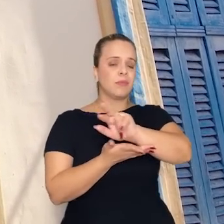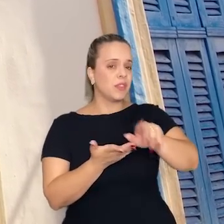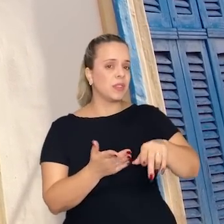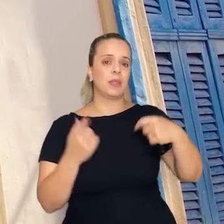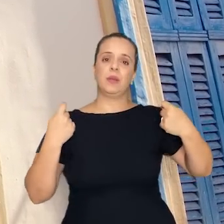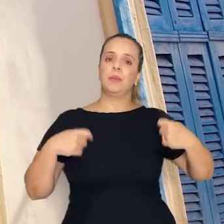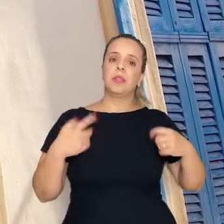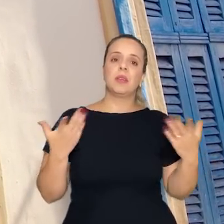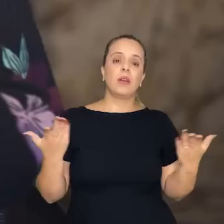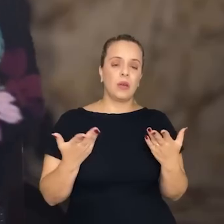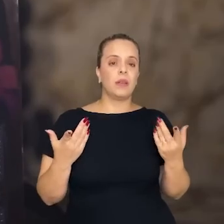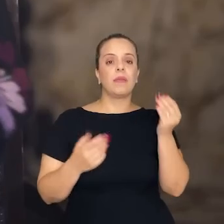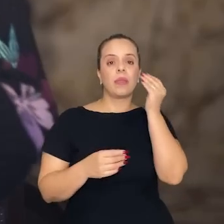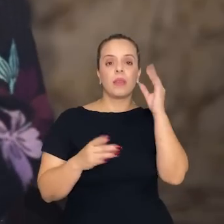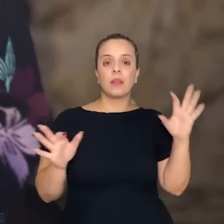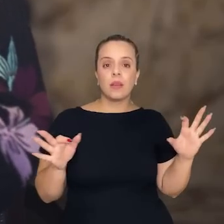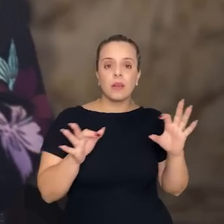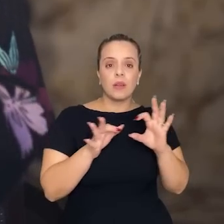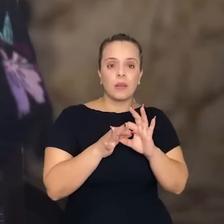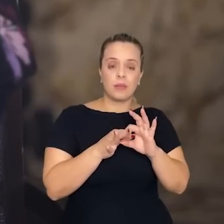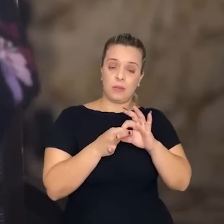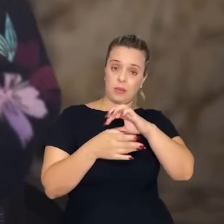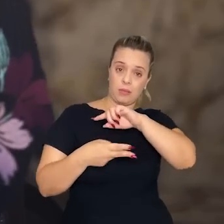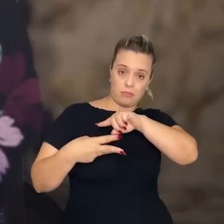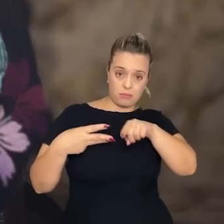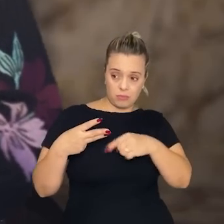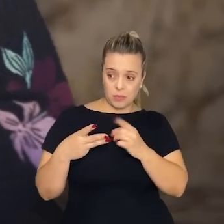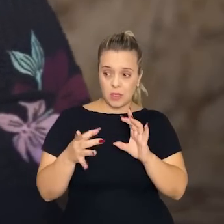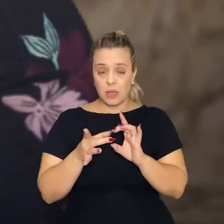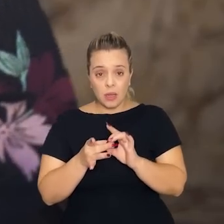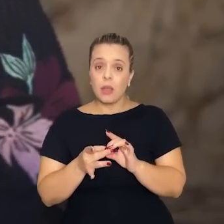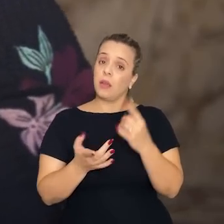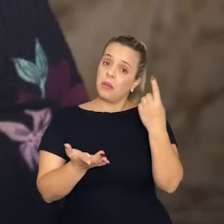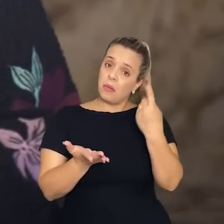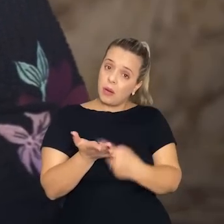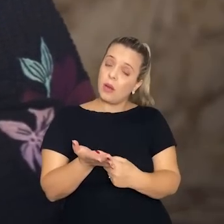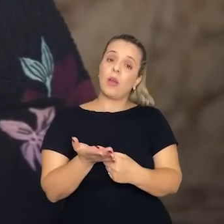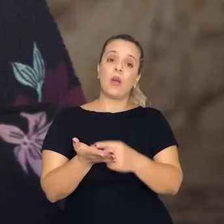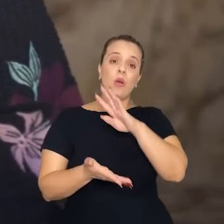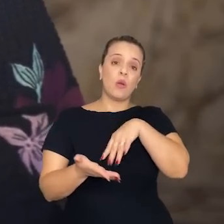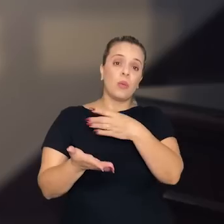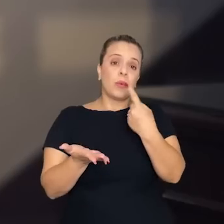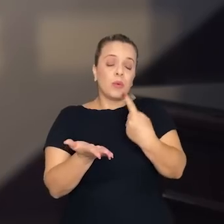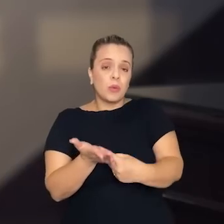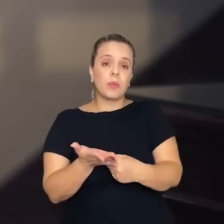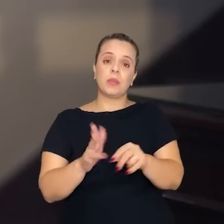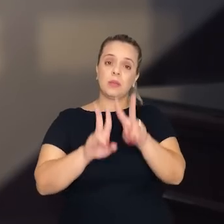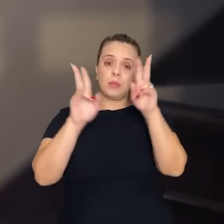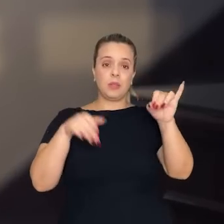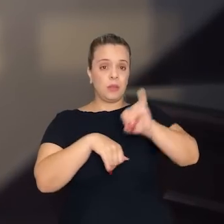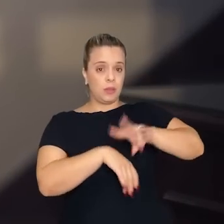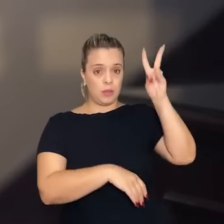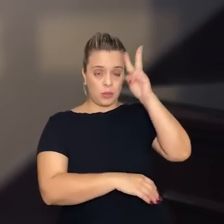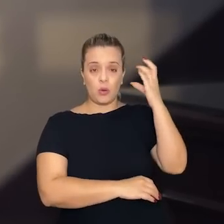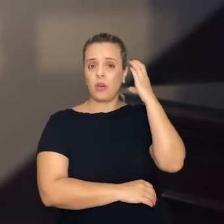A gente pretende amarrar esses três eixos e partir para uma agenda proativa em relação ao centro histórico. Cuiabá tem sim